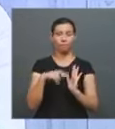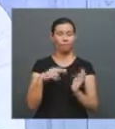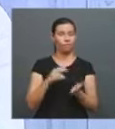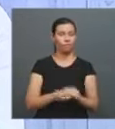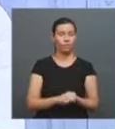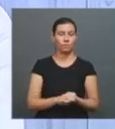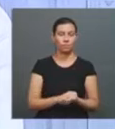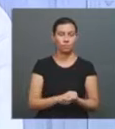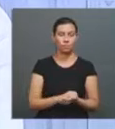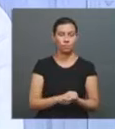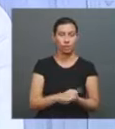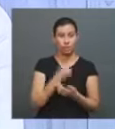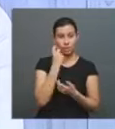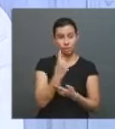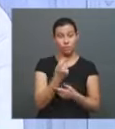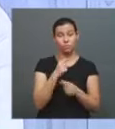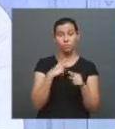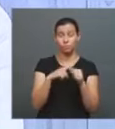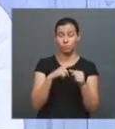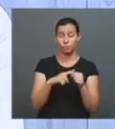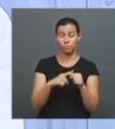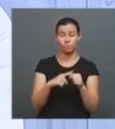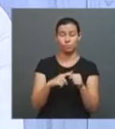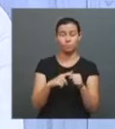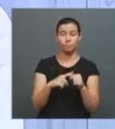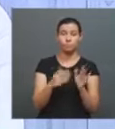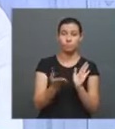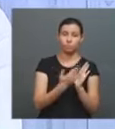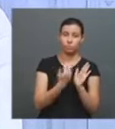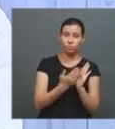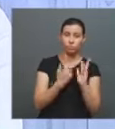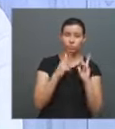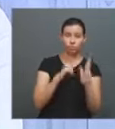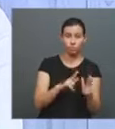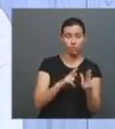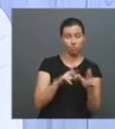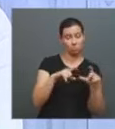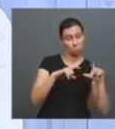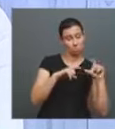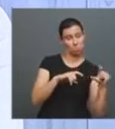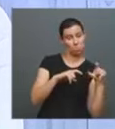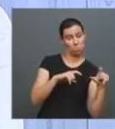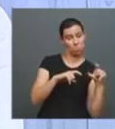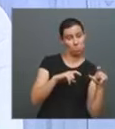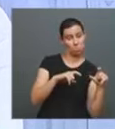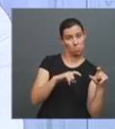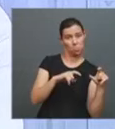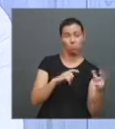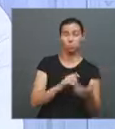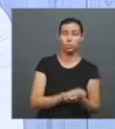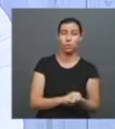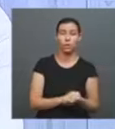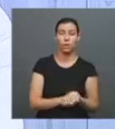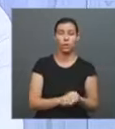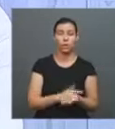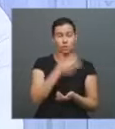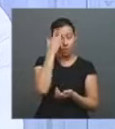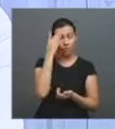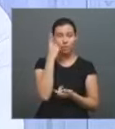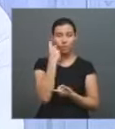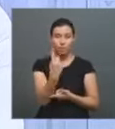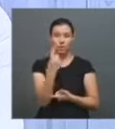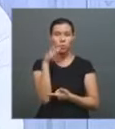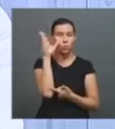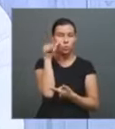Mas é interessante, porque você tem um livro que é uma bíblia de tão grosso, e mesmo assim você teve um interesse enorme.